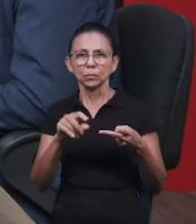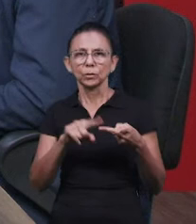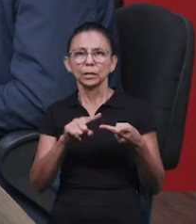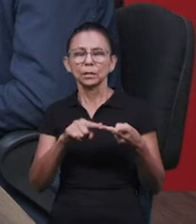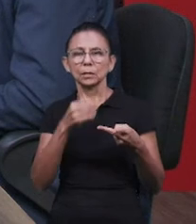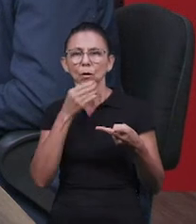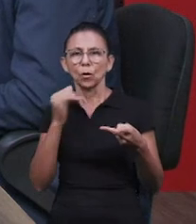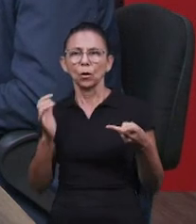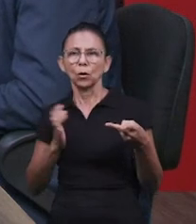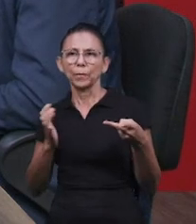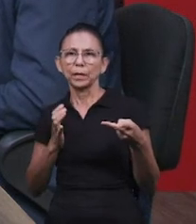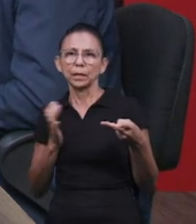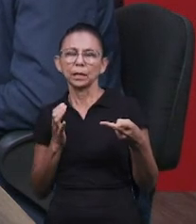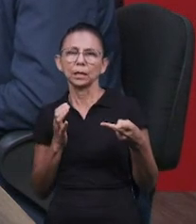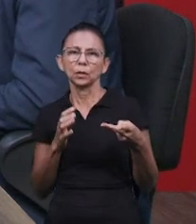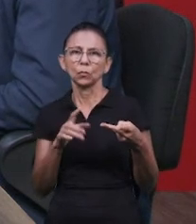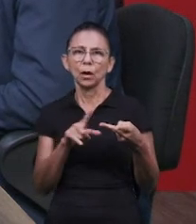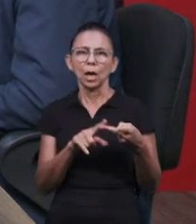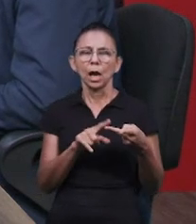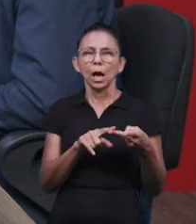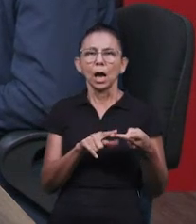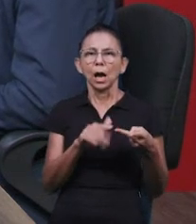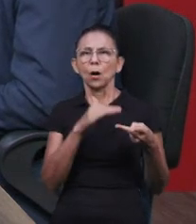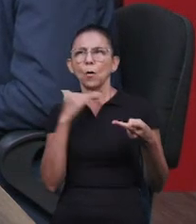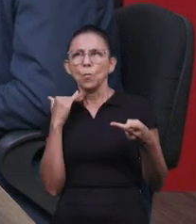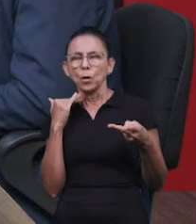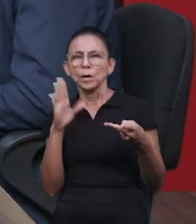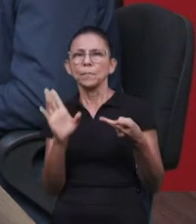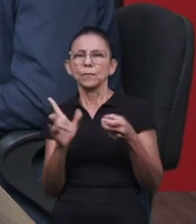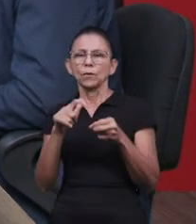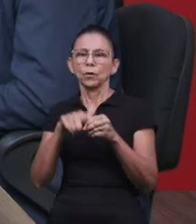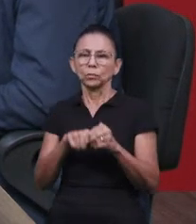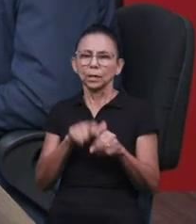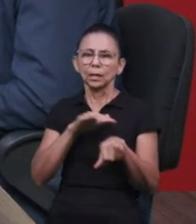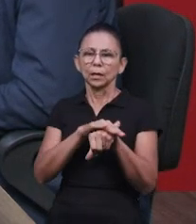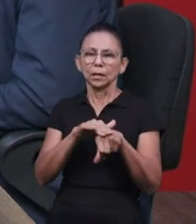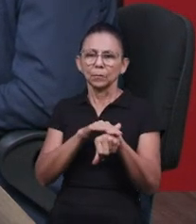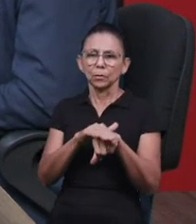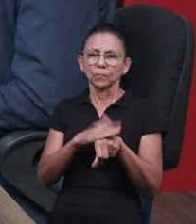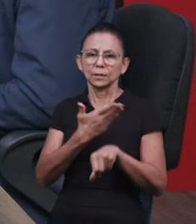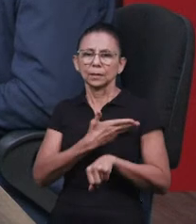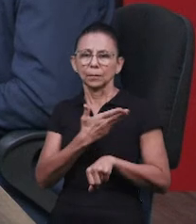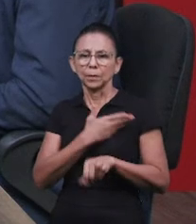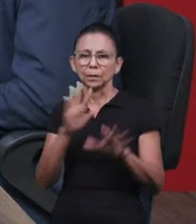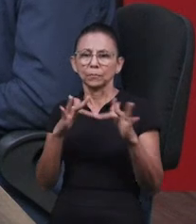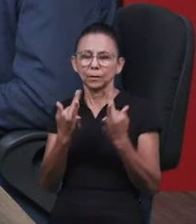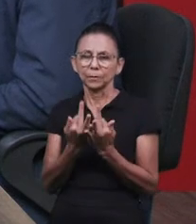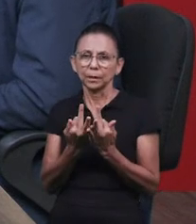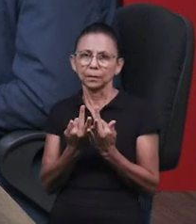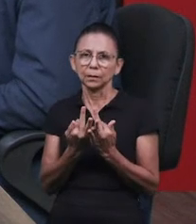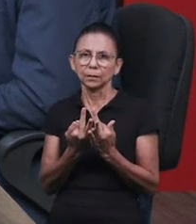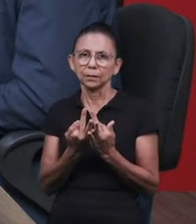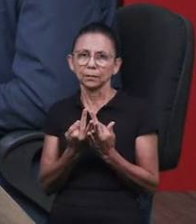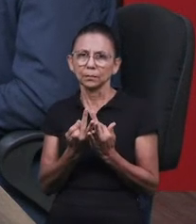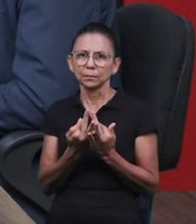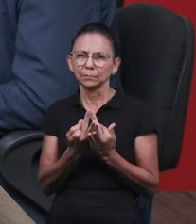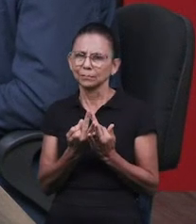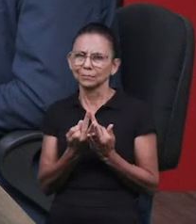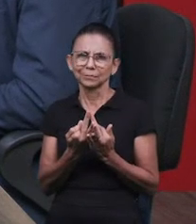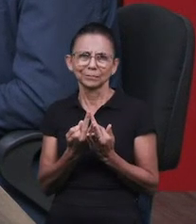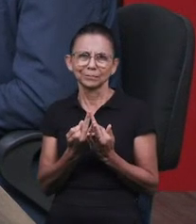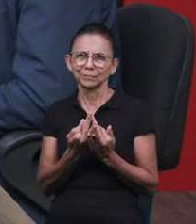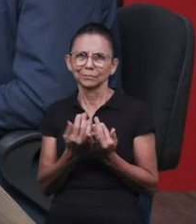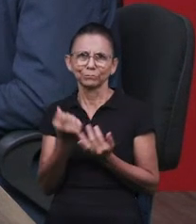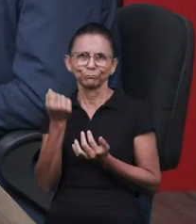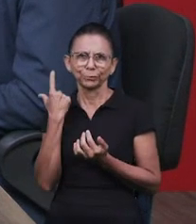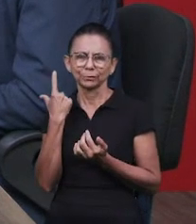parentes, para meus amigos, para não cometer o mesmo erro. Não tem jeito, não isso? Exatamente. Essa festa, talvez, pode